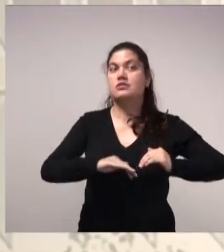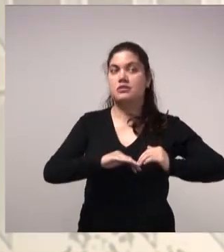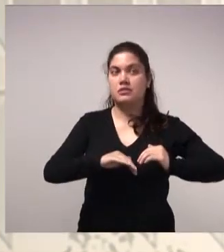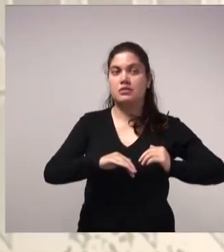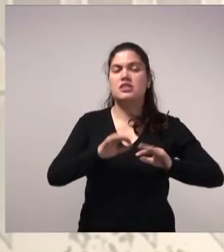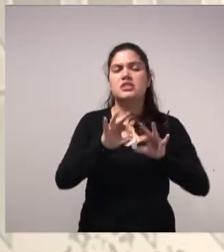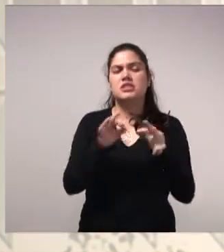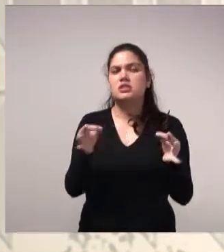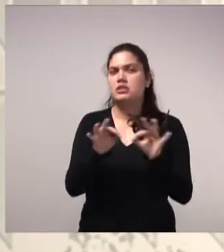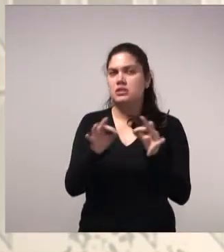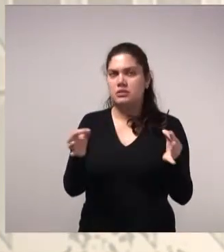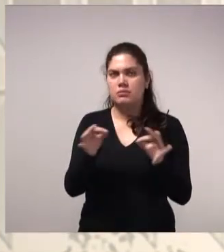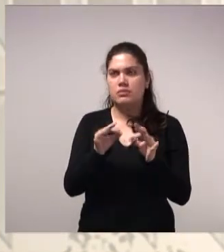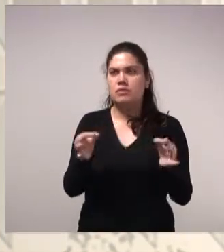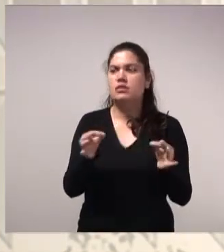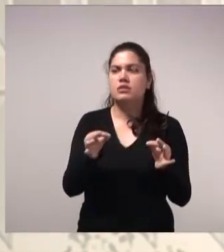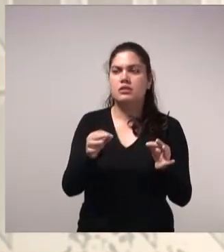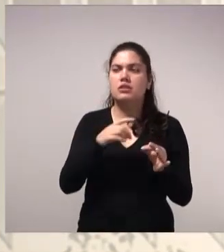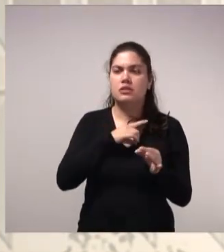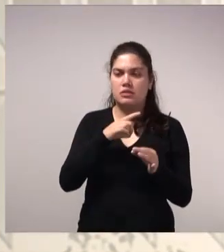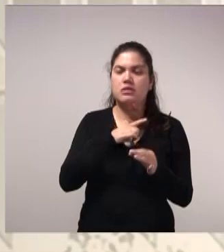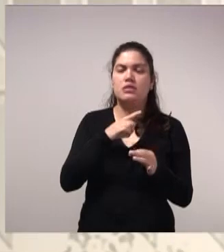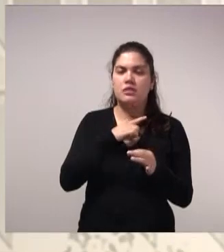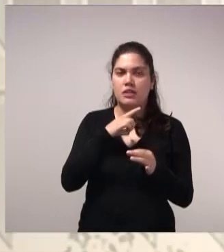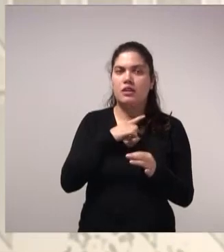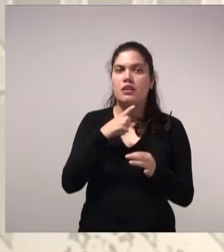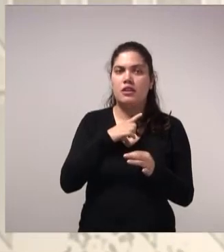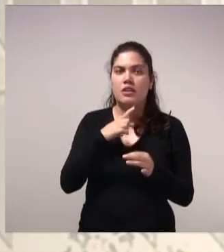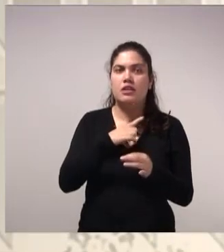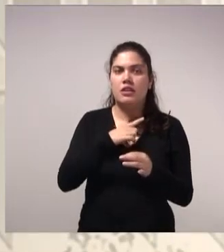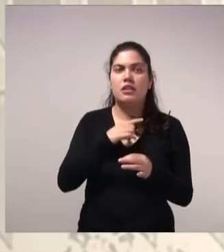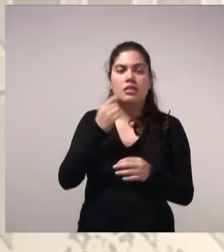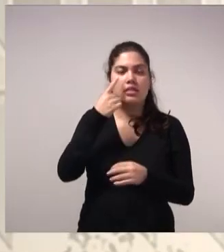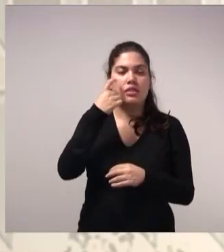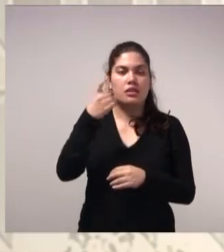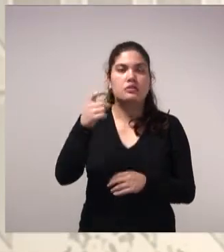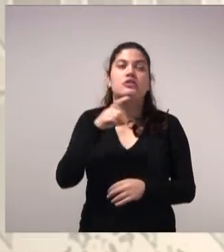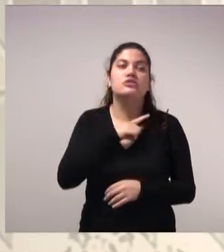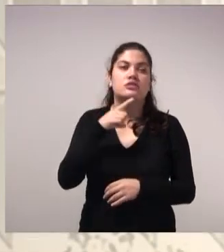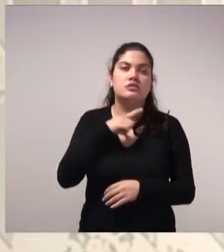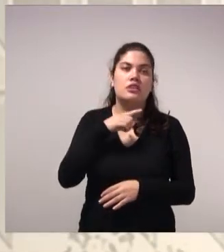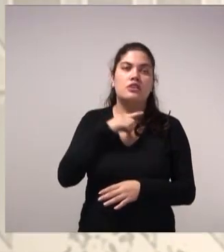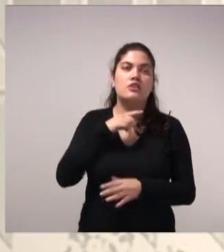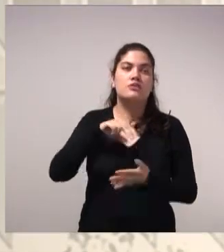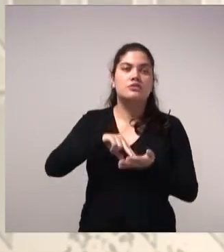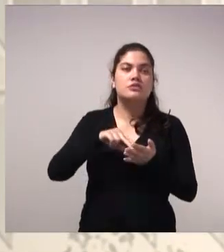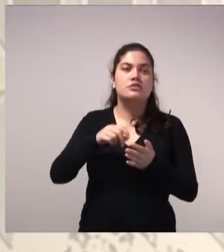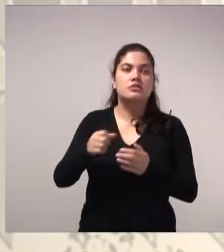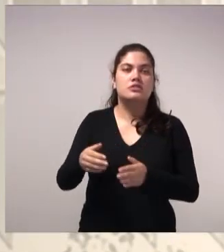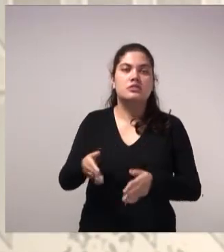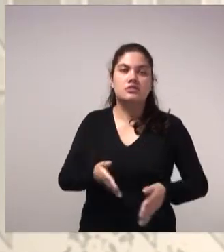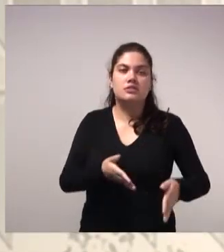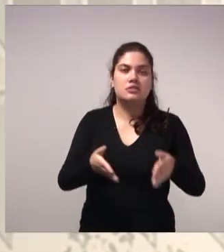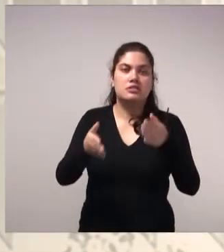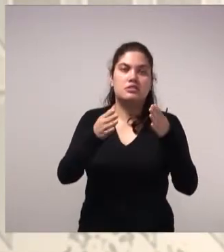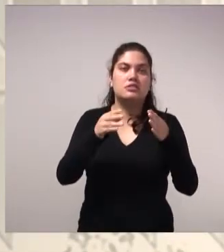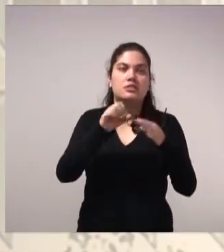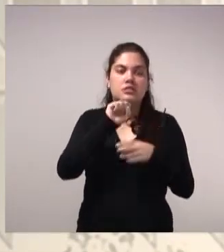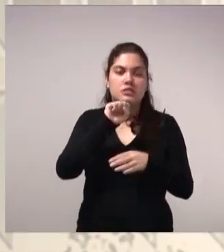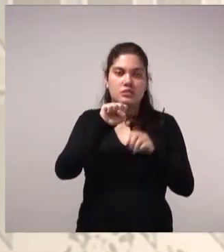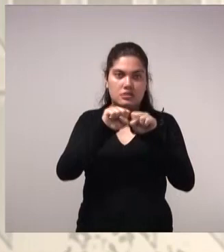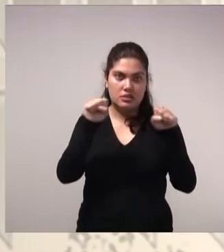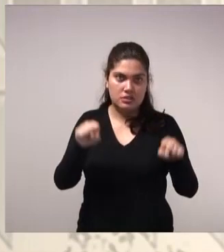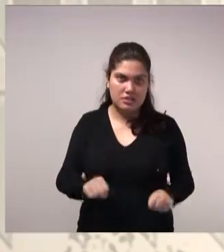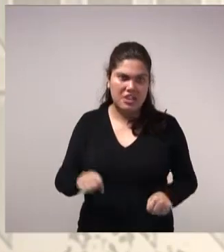simples que promove uma economia interessante. E o sistema de desvio também de água cinza mostrou